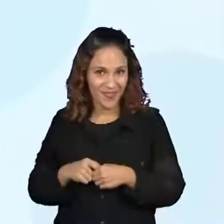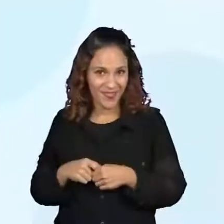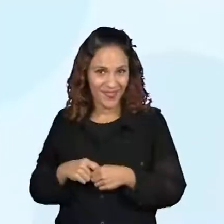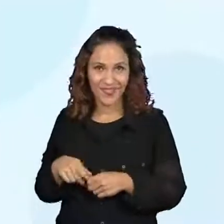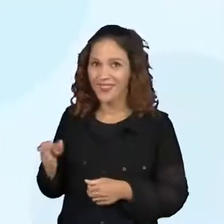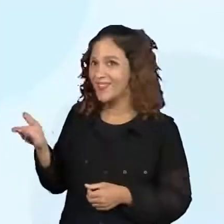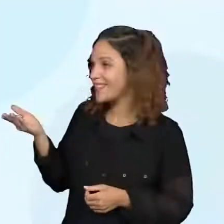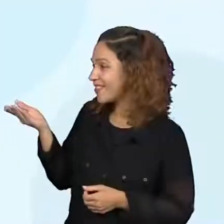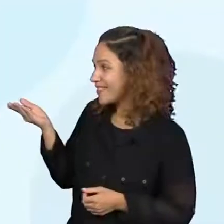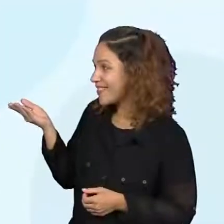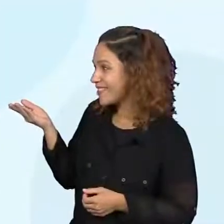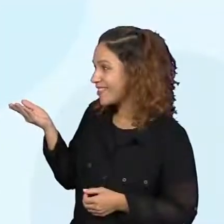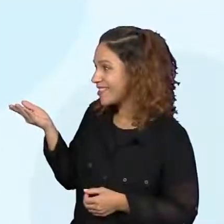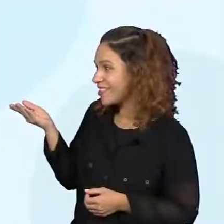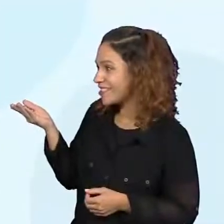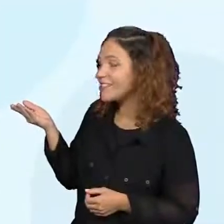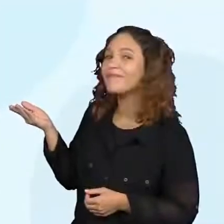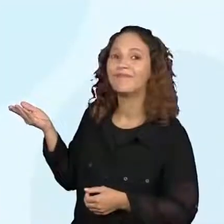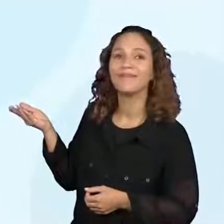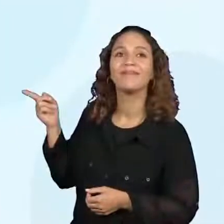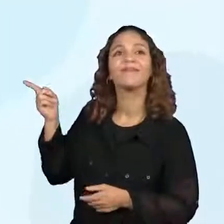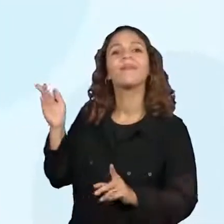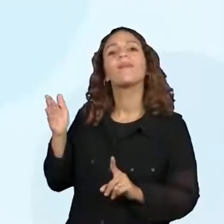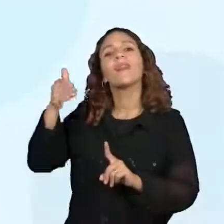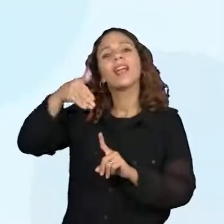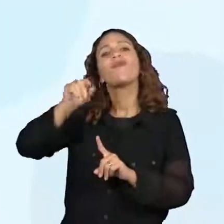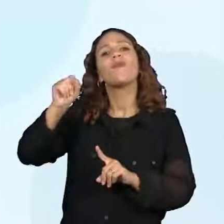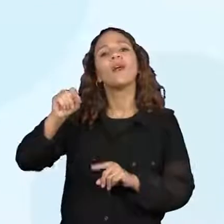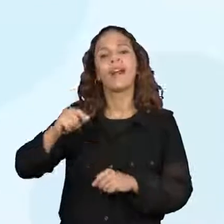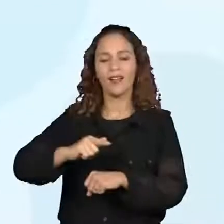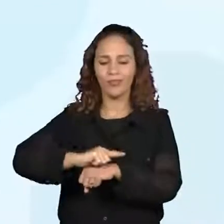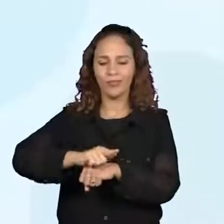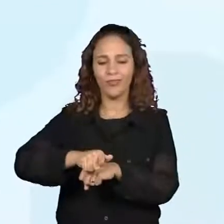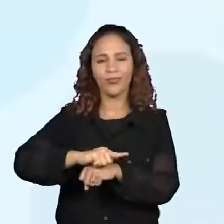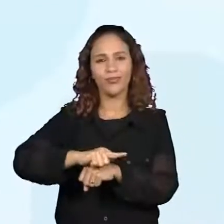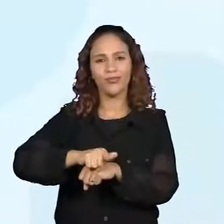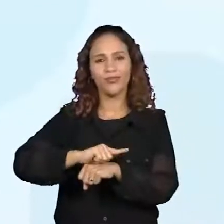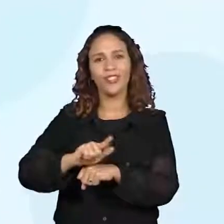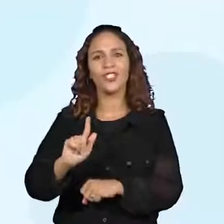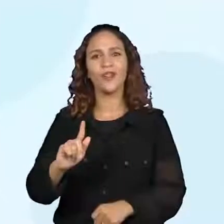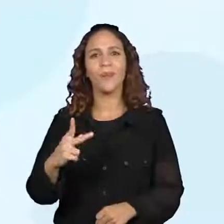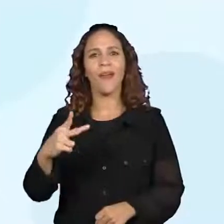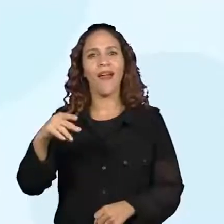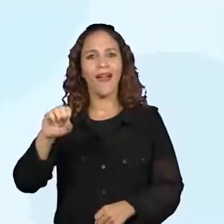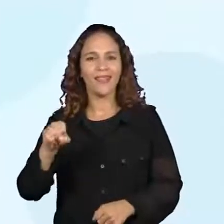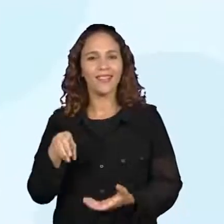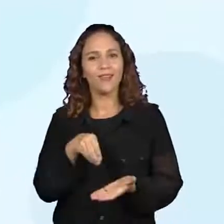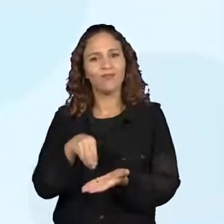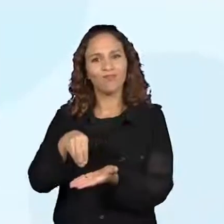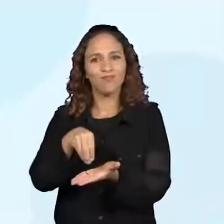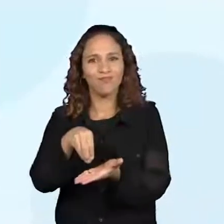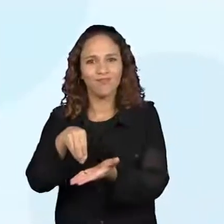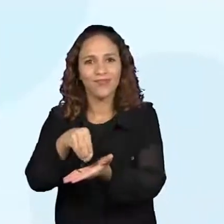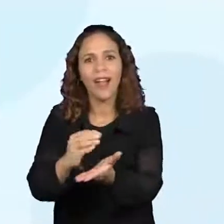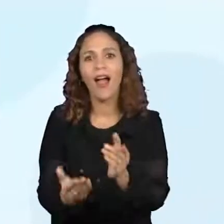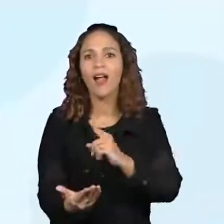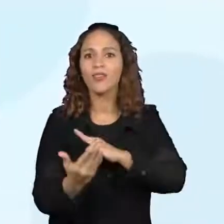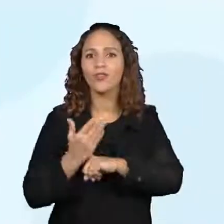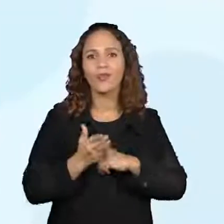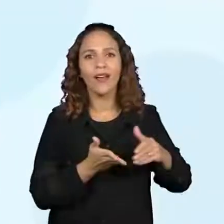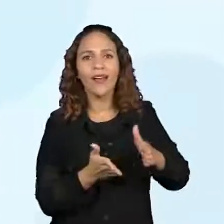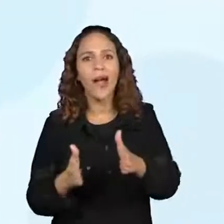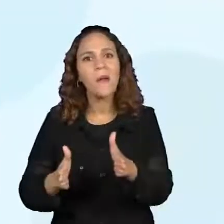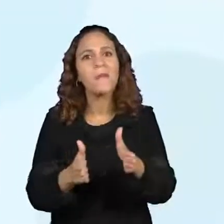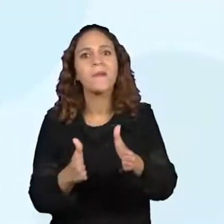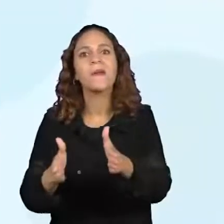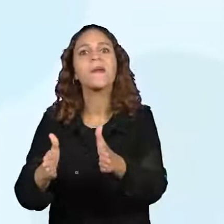Muito legal. Fazendo referência aí ao nosso GPS, não é? Aos aplicativos aí que nos levam a tantos lugares